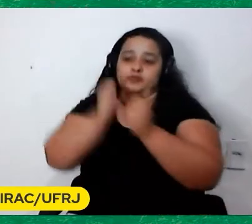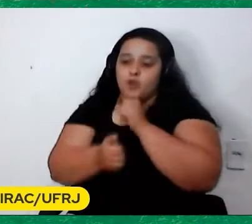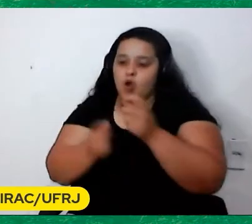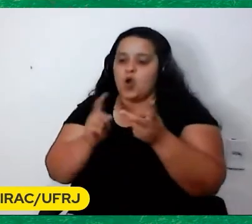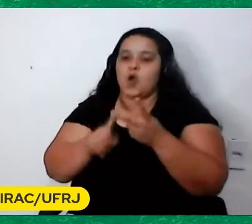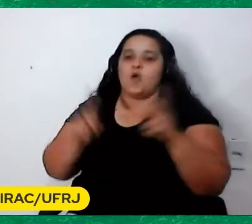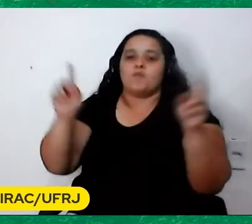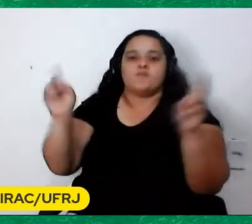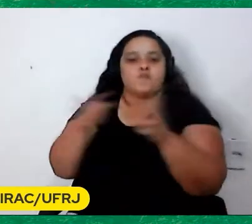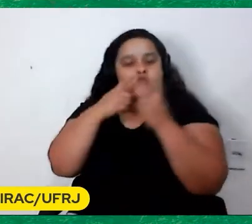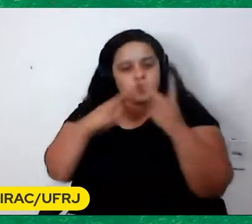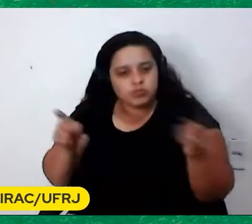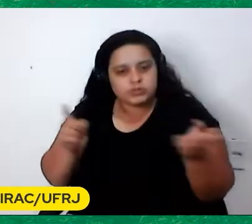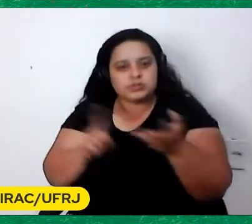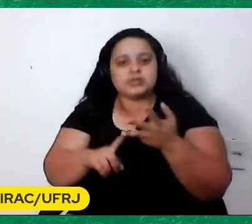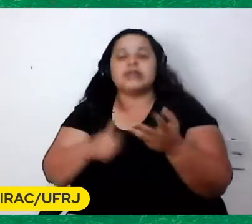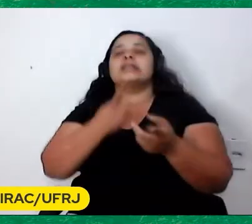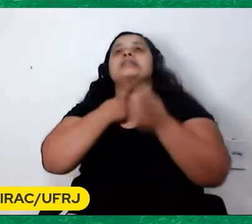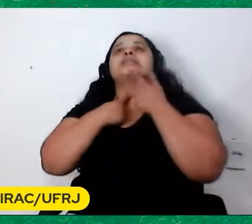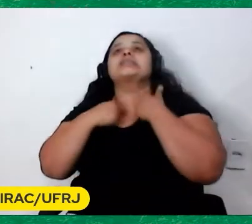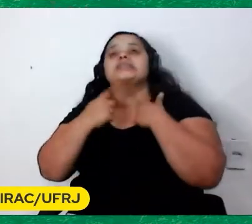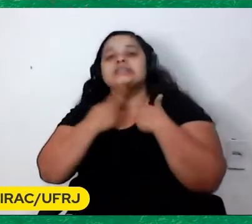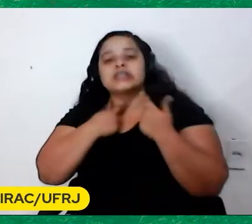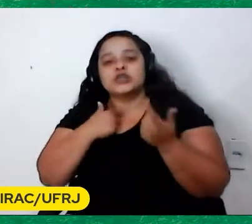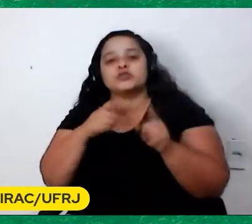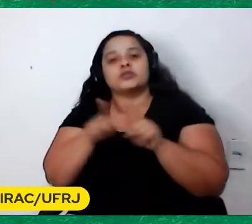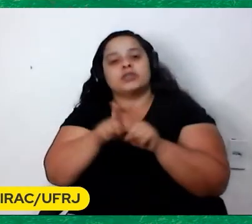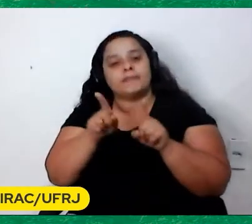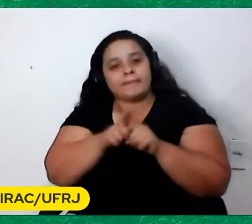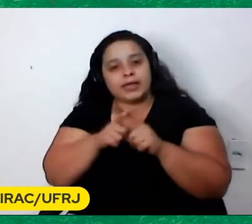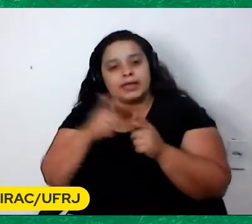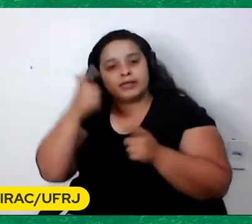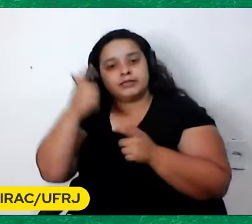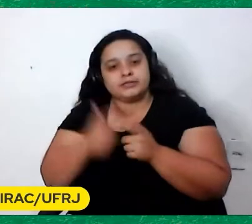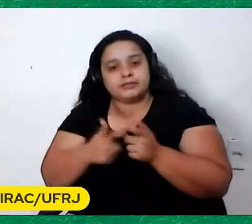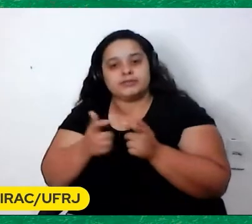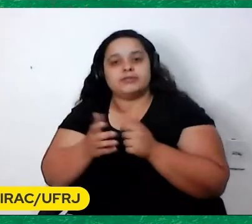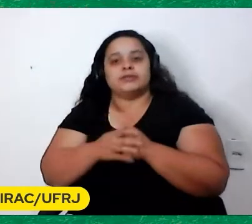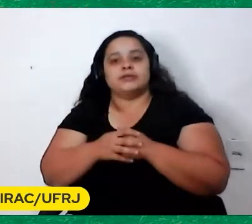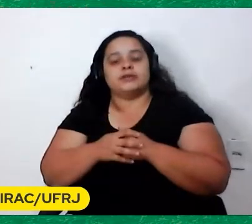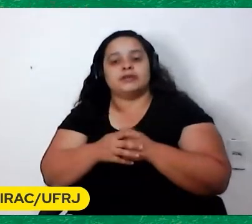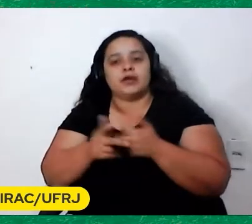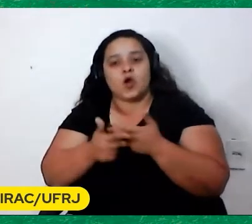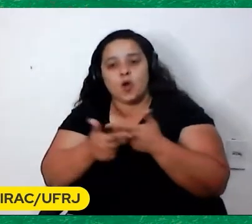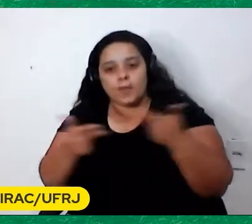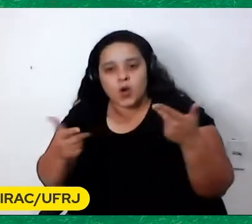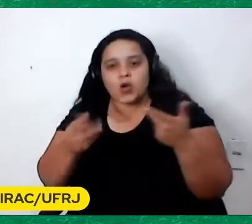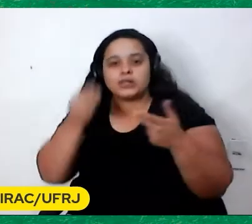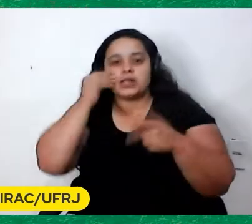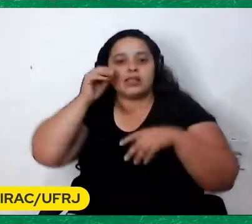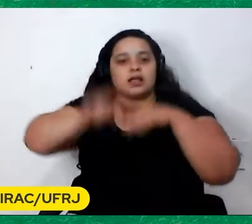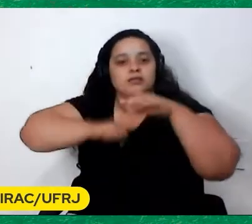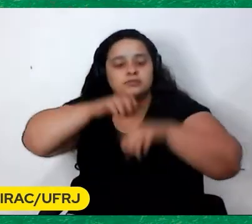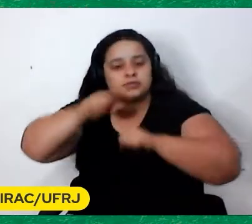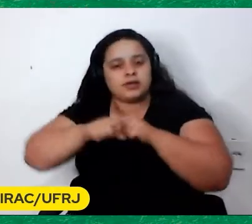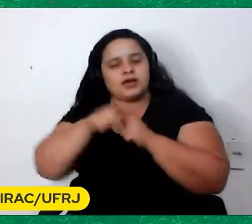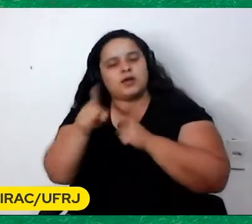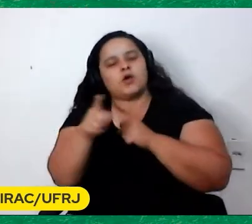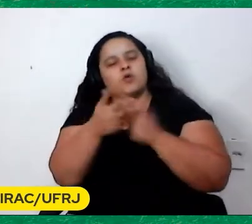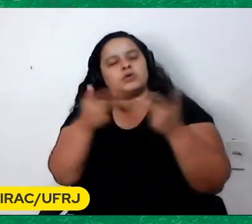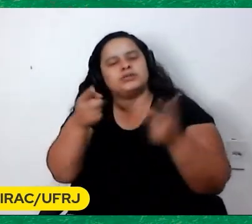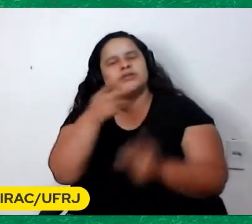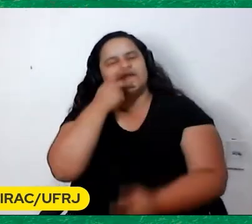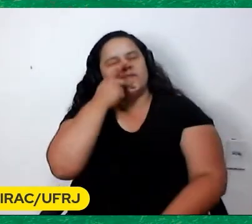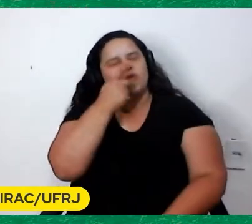Pelo desejo de ser De ser alguma coisa De conseguir alguma Essa coisa que você Leu do